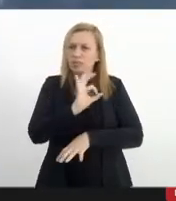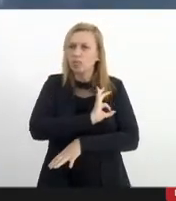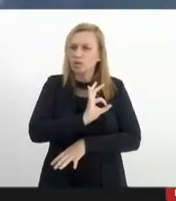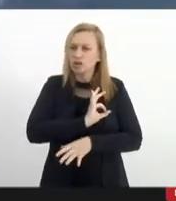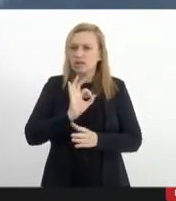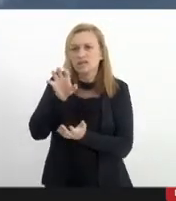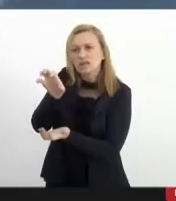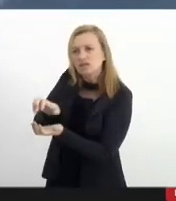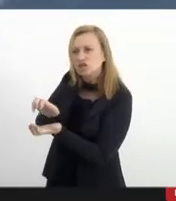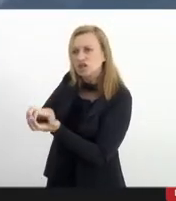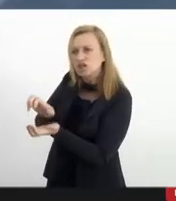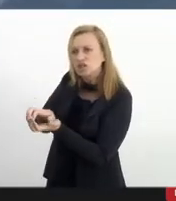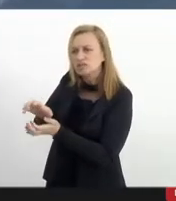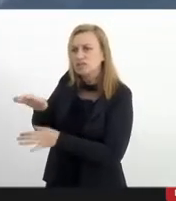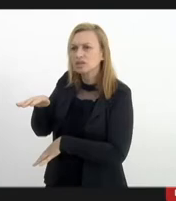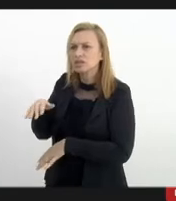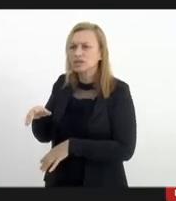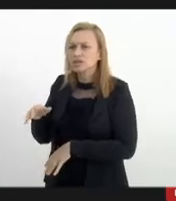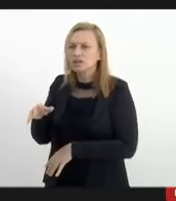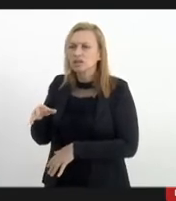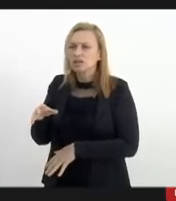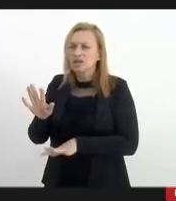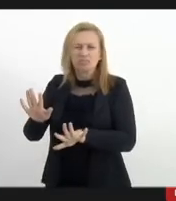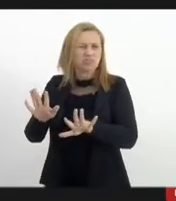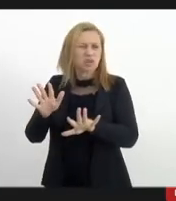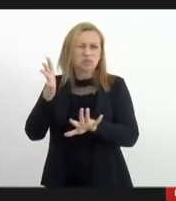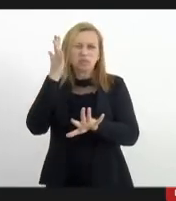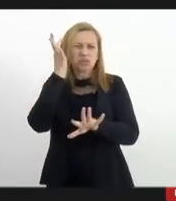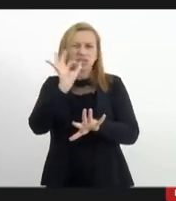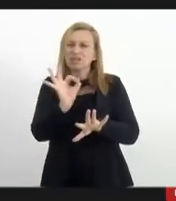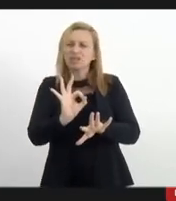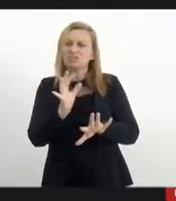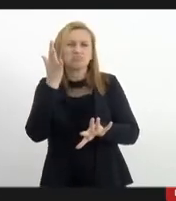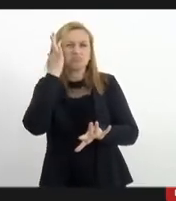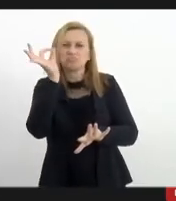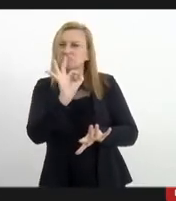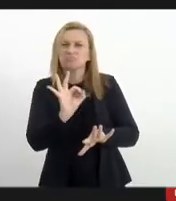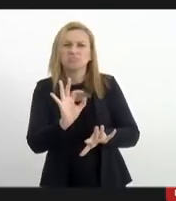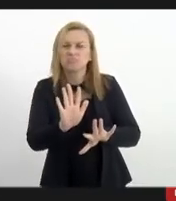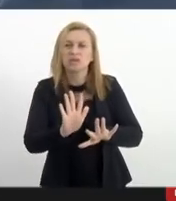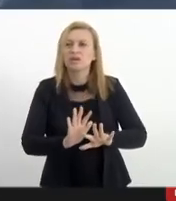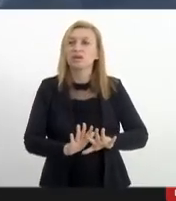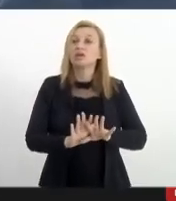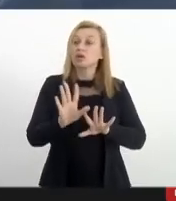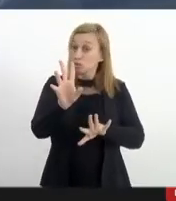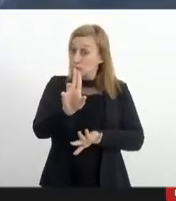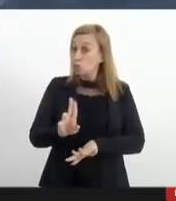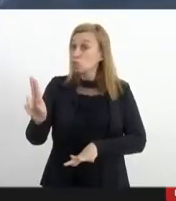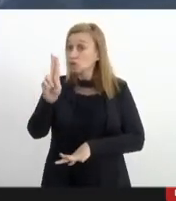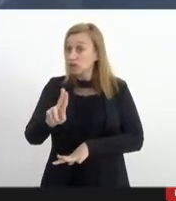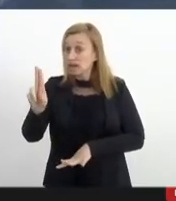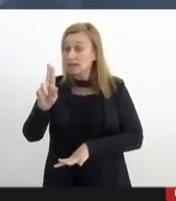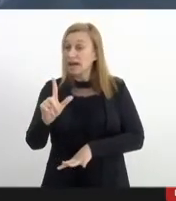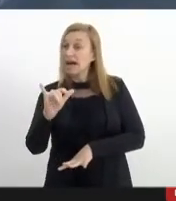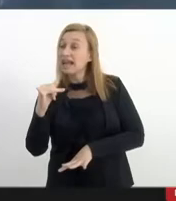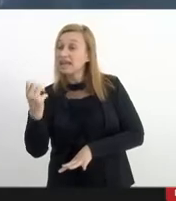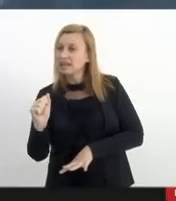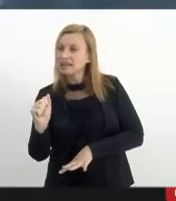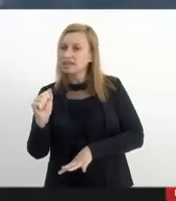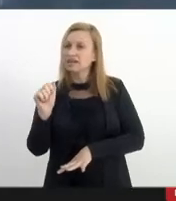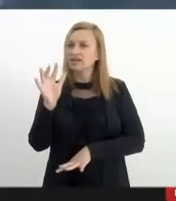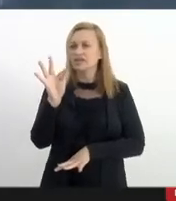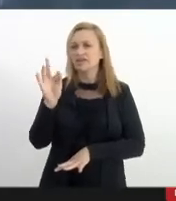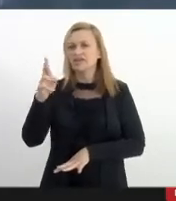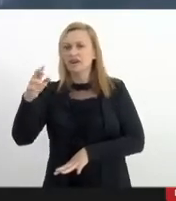Houve falha? Desculpa, eu não entendi. A linha ferra? Eu não entendi. Foi usado a linha ferra no dia da operação